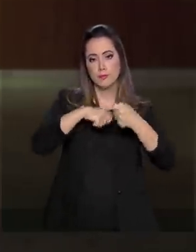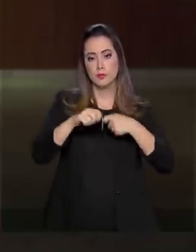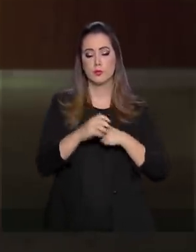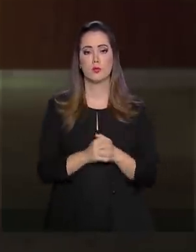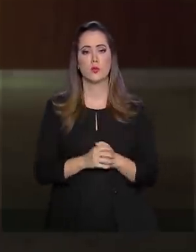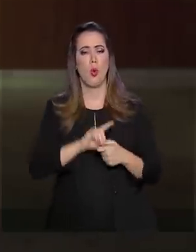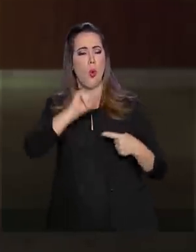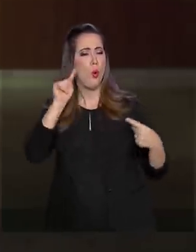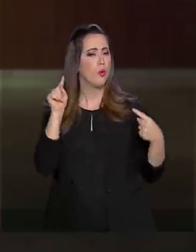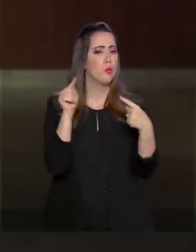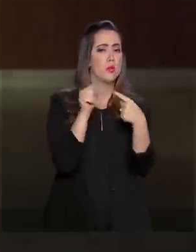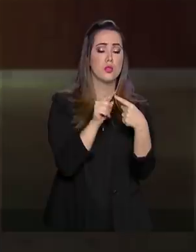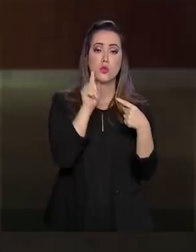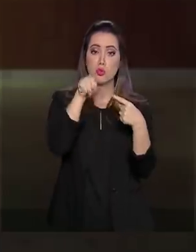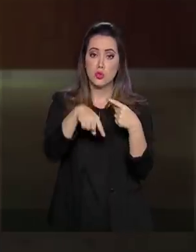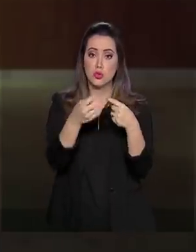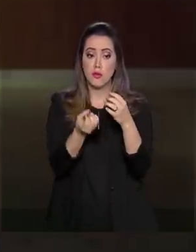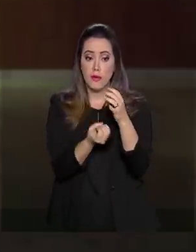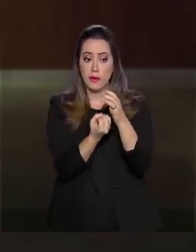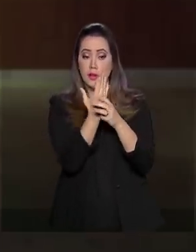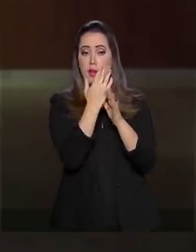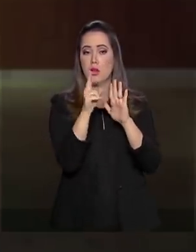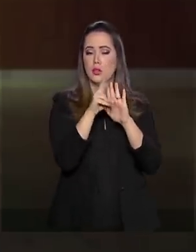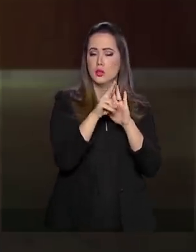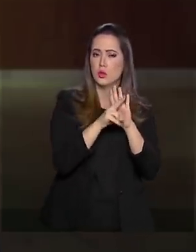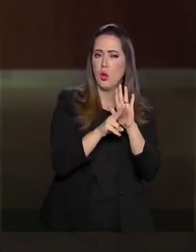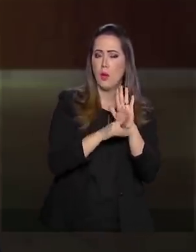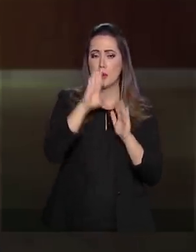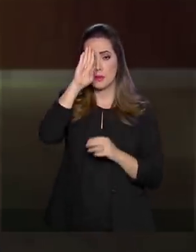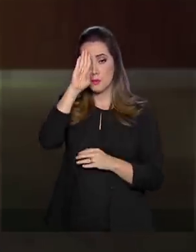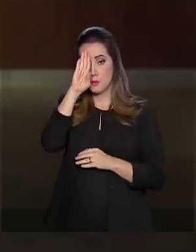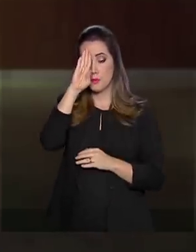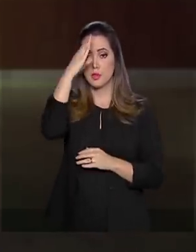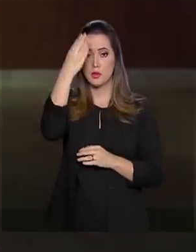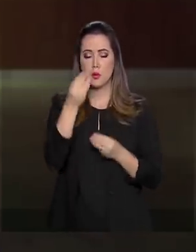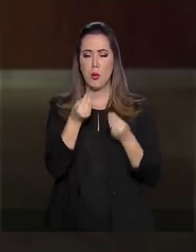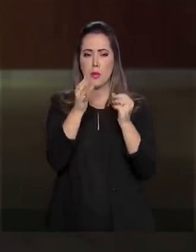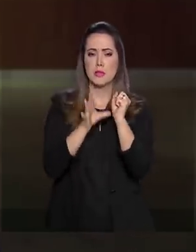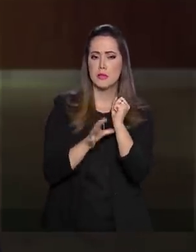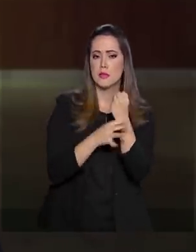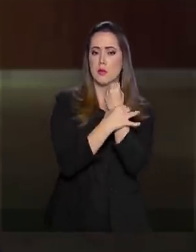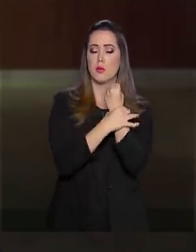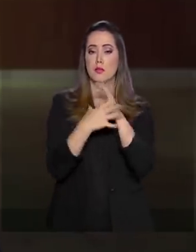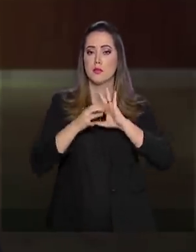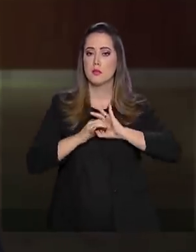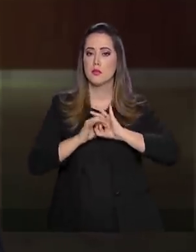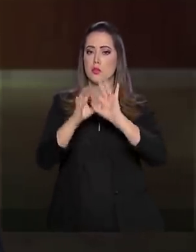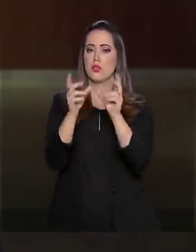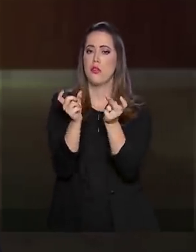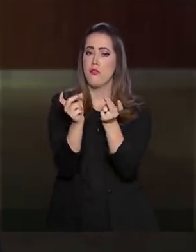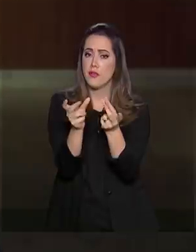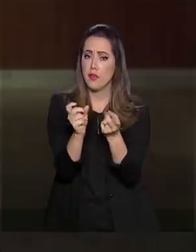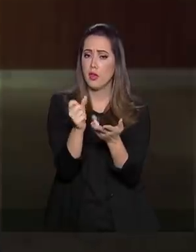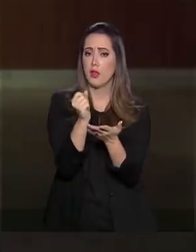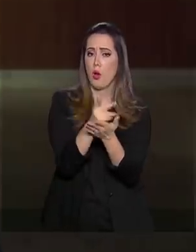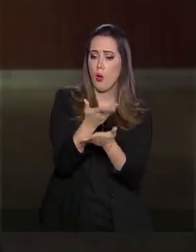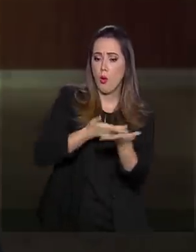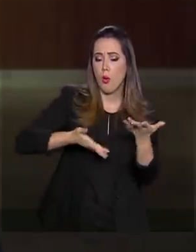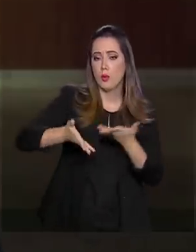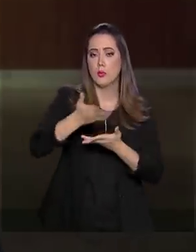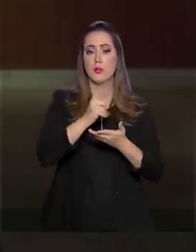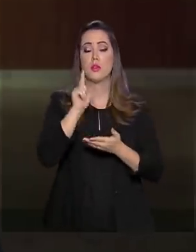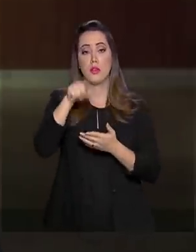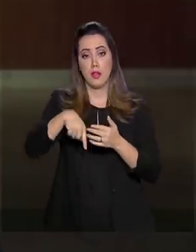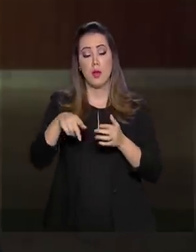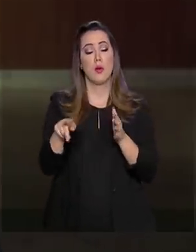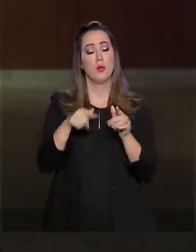cuja finalidade é estabelecer, principalmente, garantias de livre mercado. É uma iniciativa do